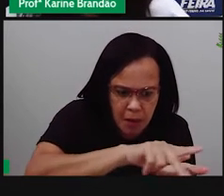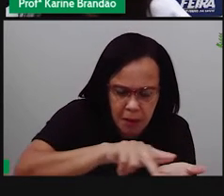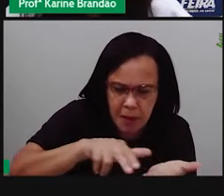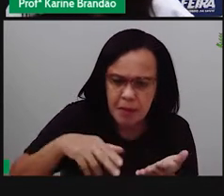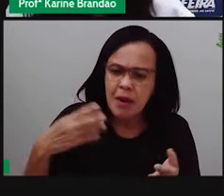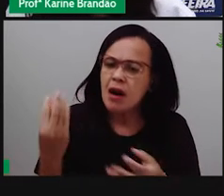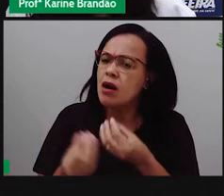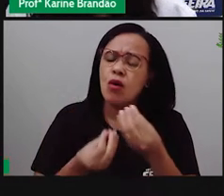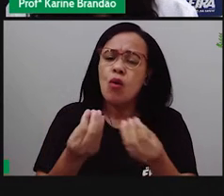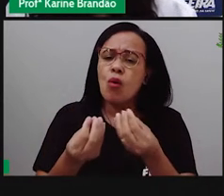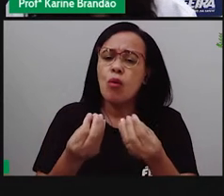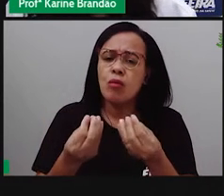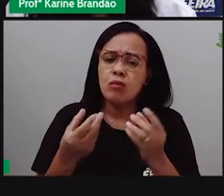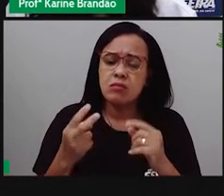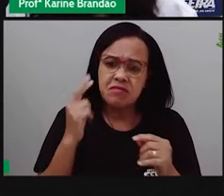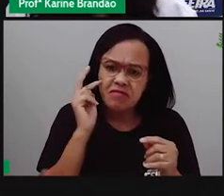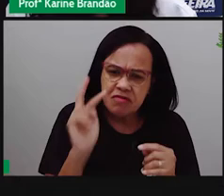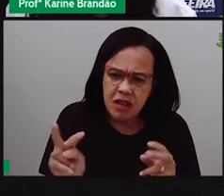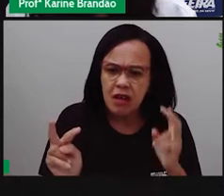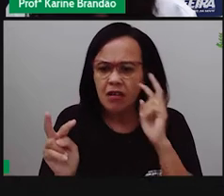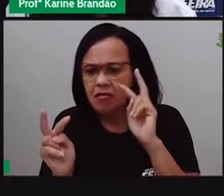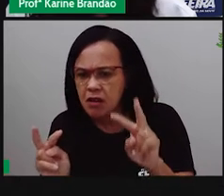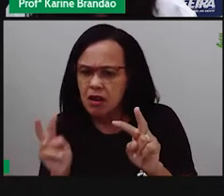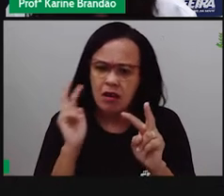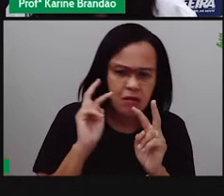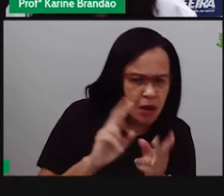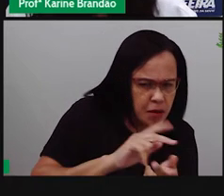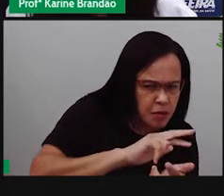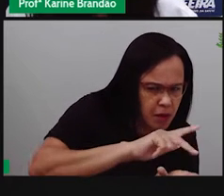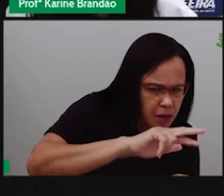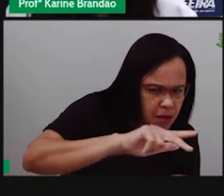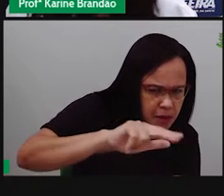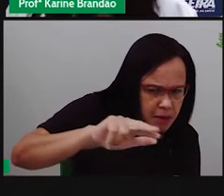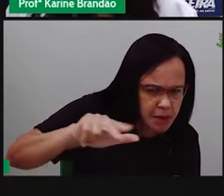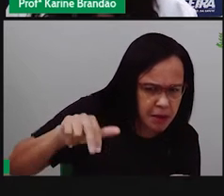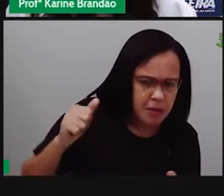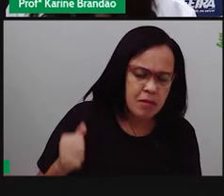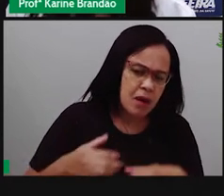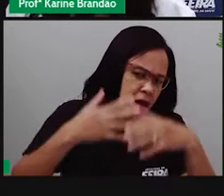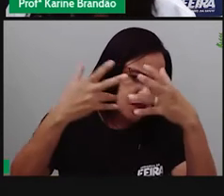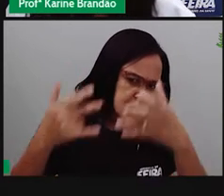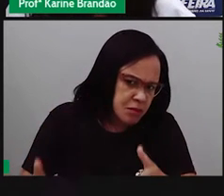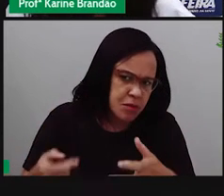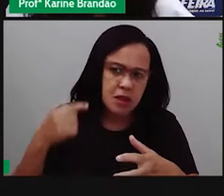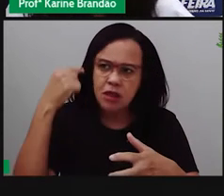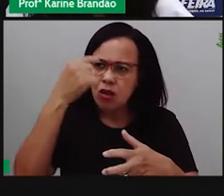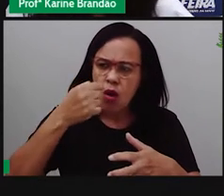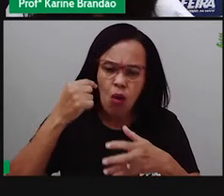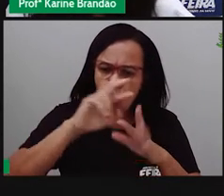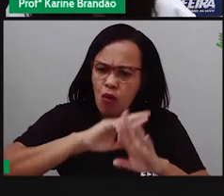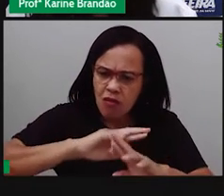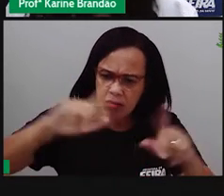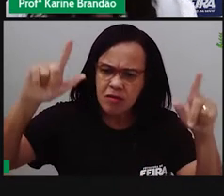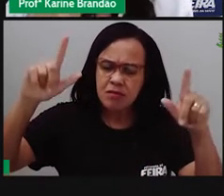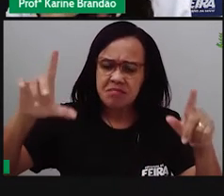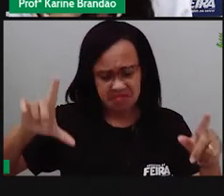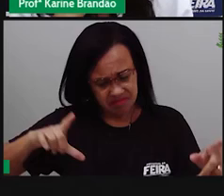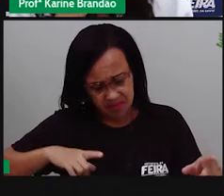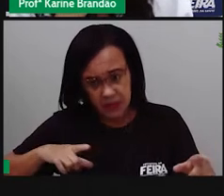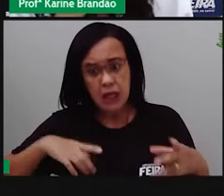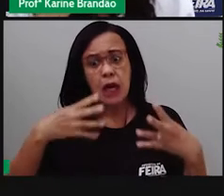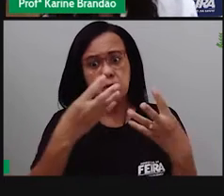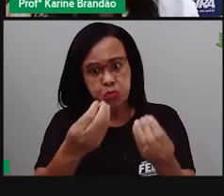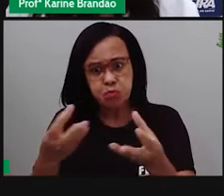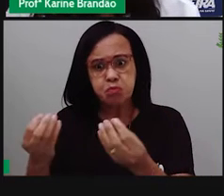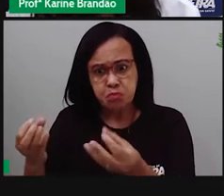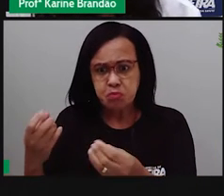formatos, né? E aí a gente pensa, como é que explica tantos olhos diferentes na natureza? Como é que a gente faz